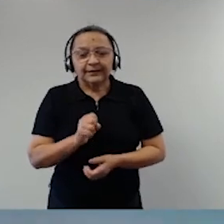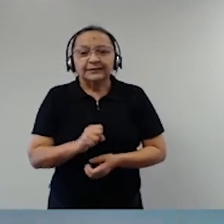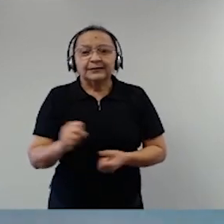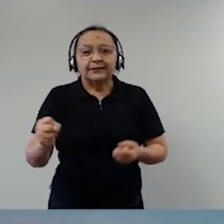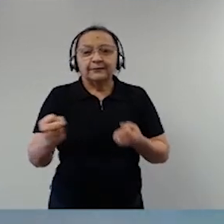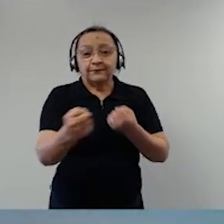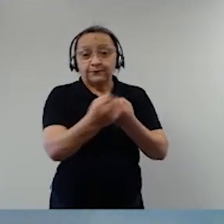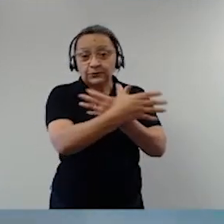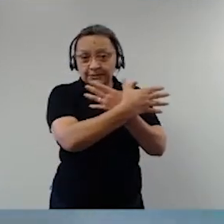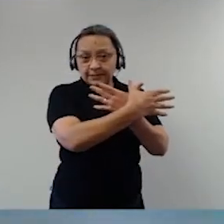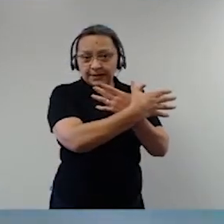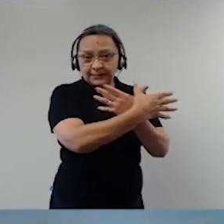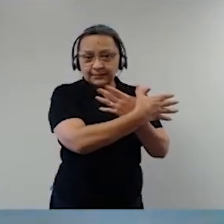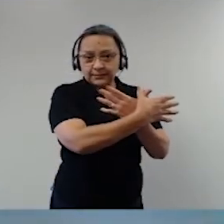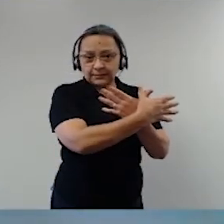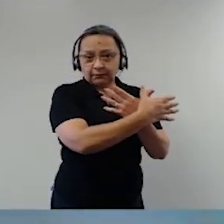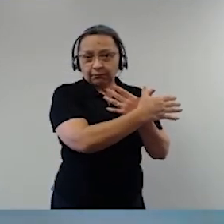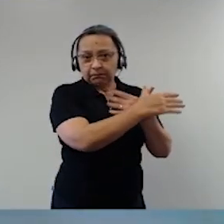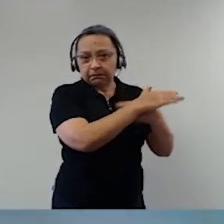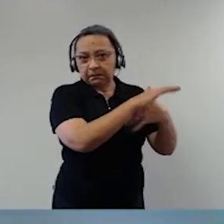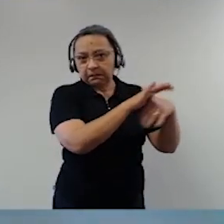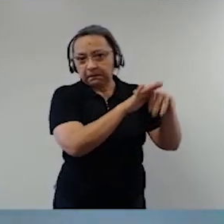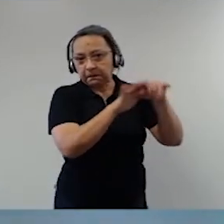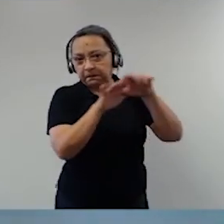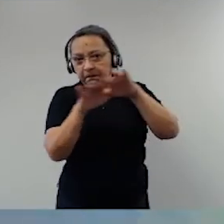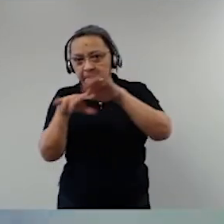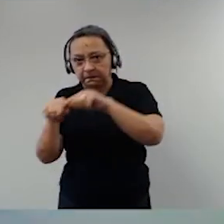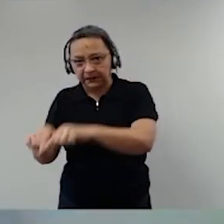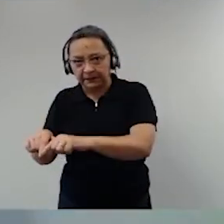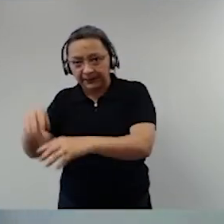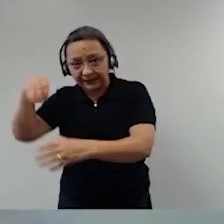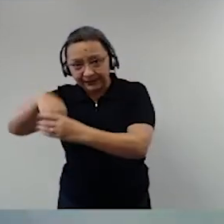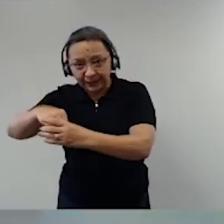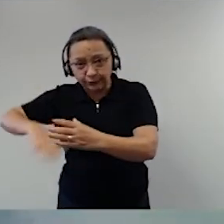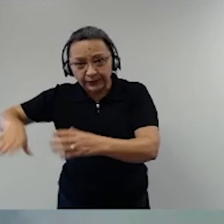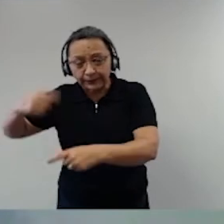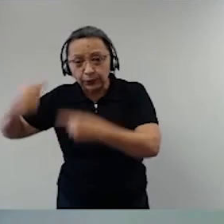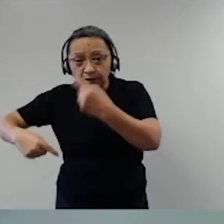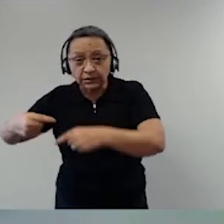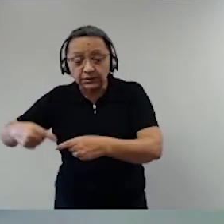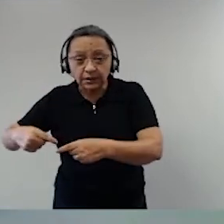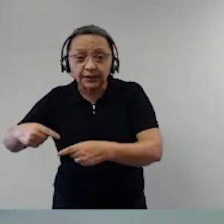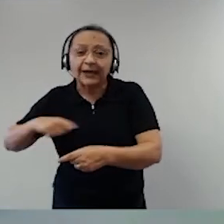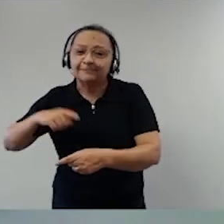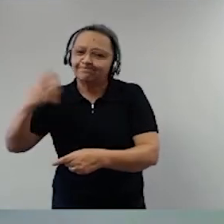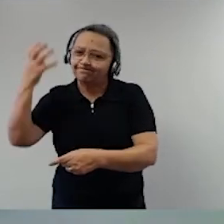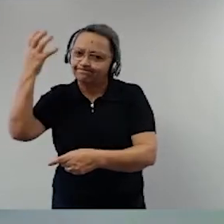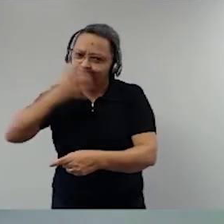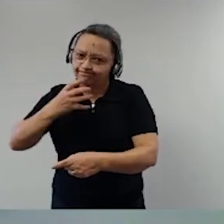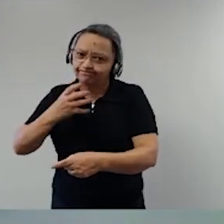arrasta para dentro da política? Tem um problema muito sério. Em primeiro lugar, ela perde o profissionalismo.